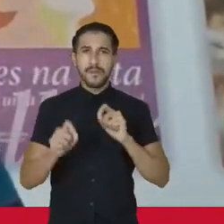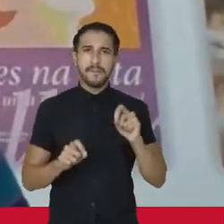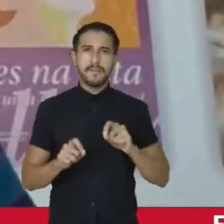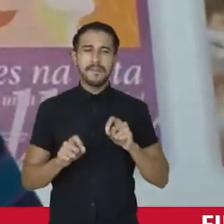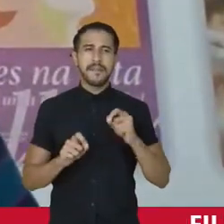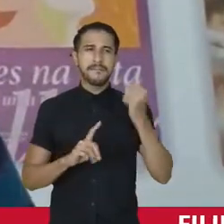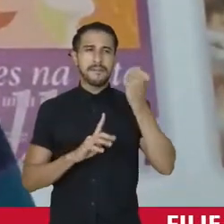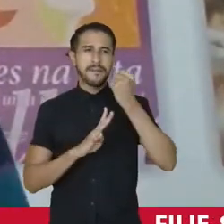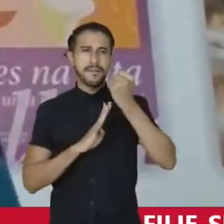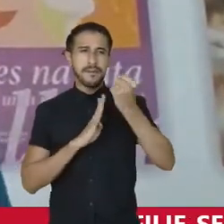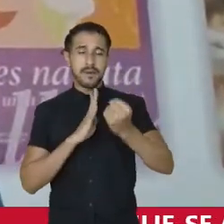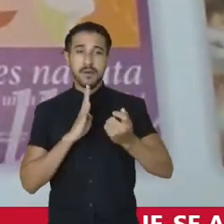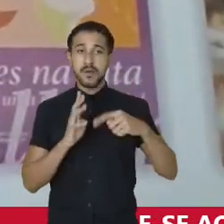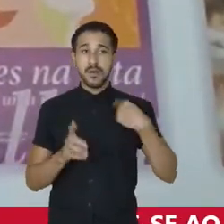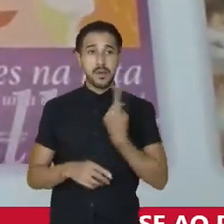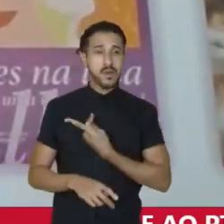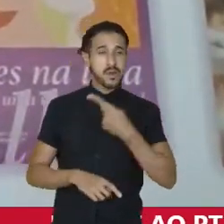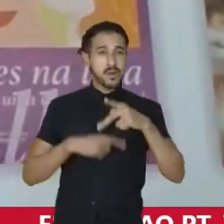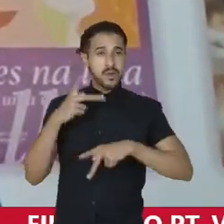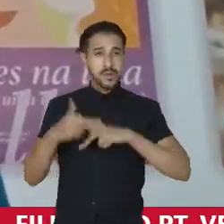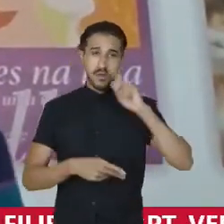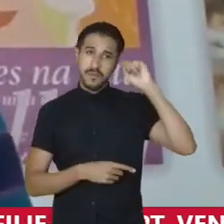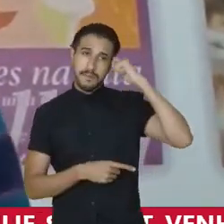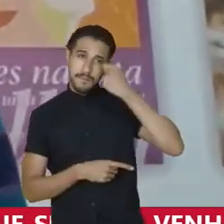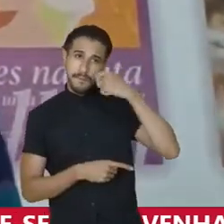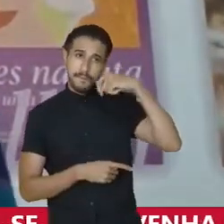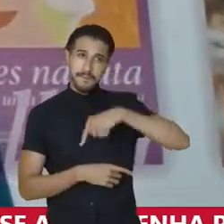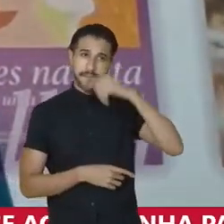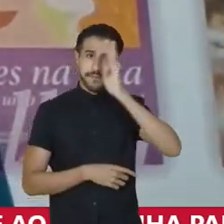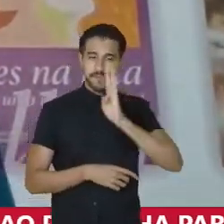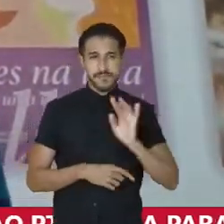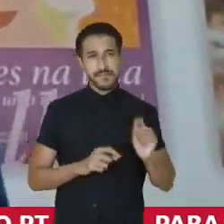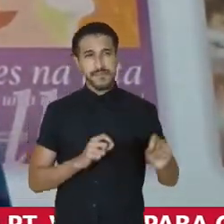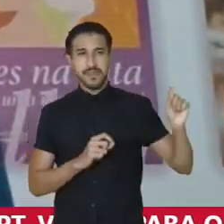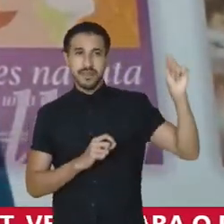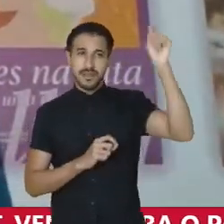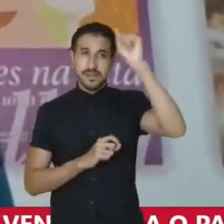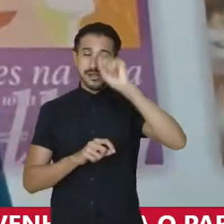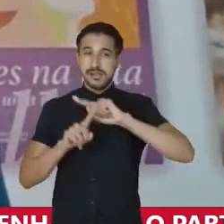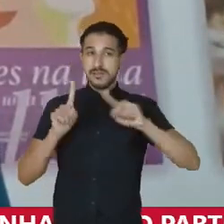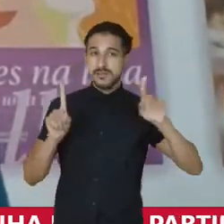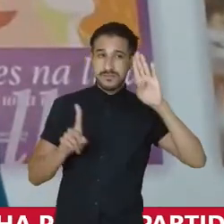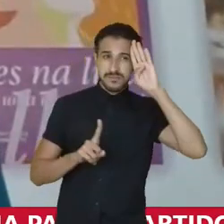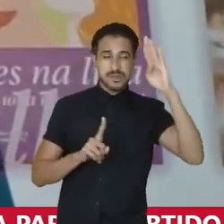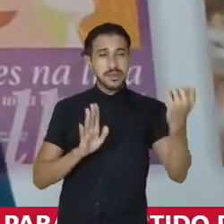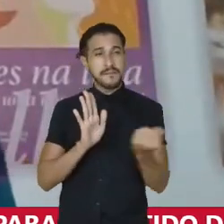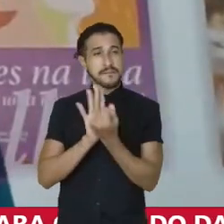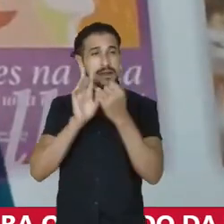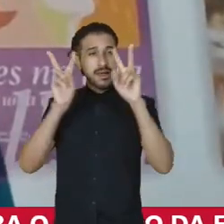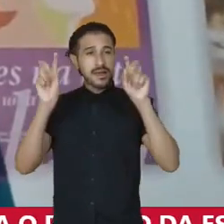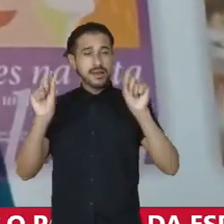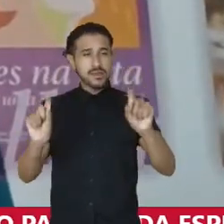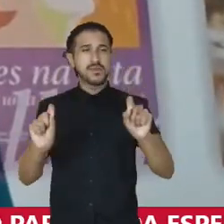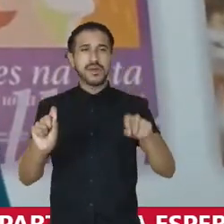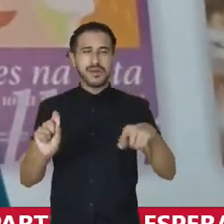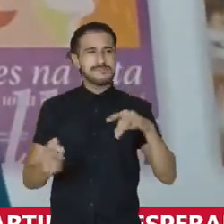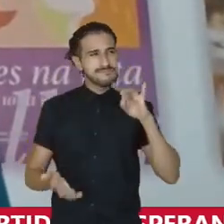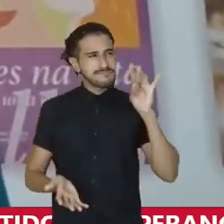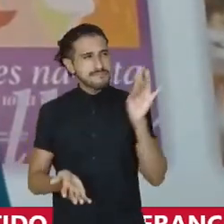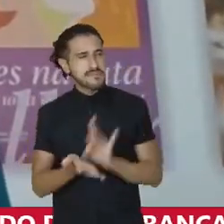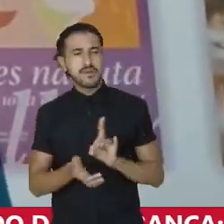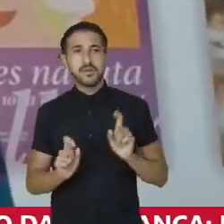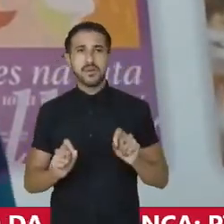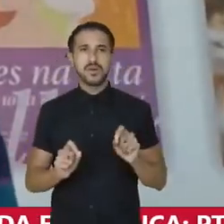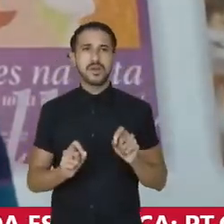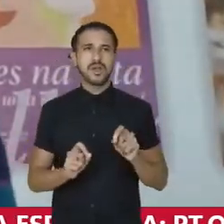Do extermínio do nosso povo negro no Brasil inteiro. Mas a principal marca disso é sem sombra de dúvidas